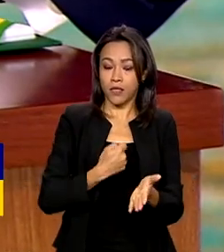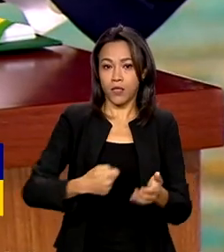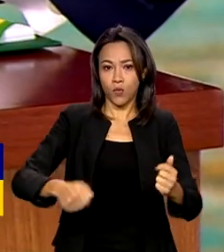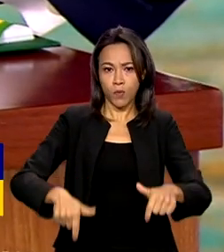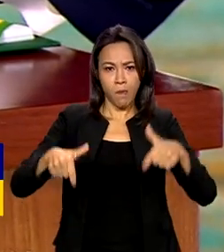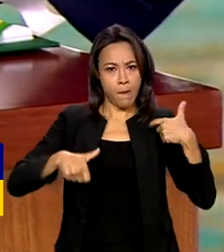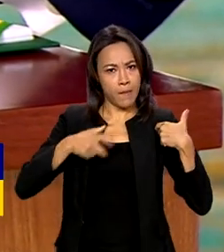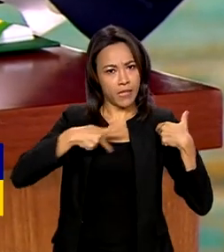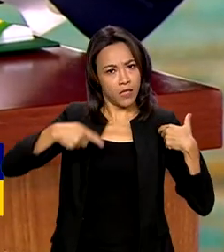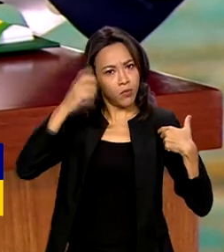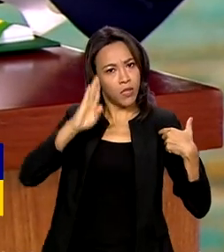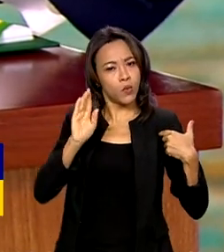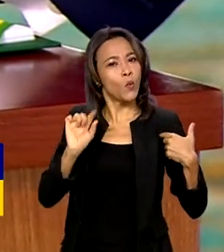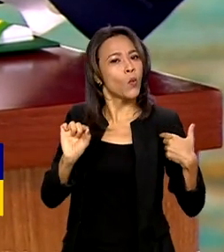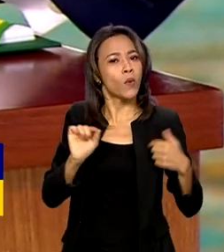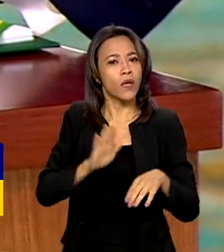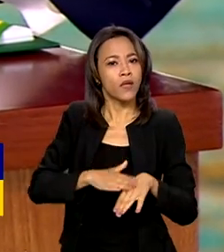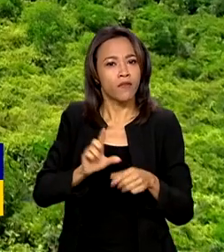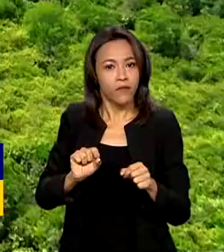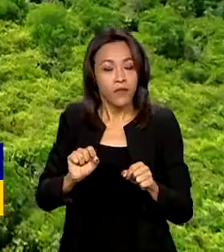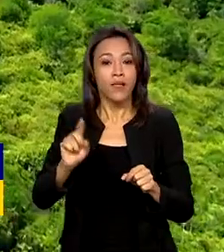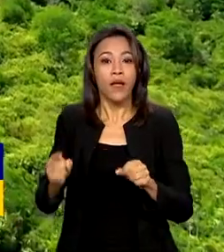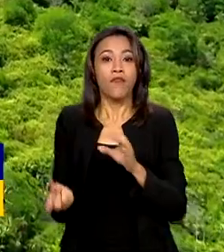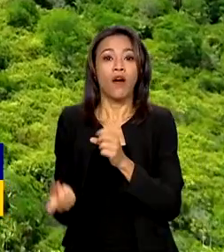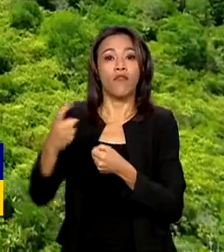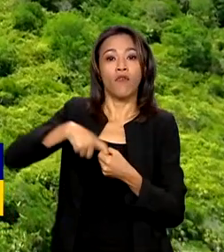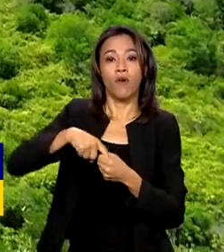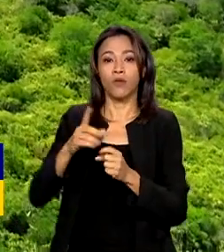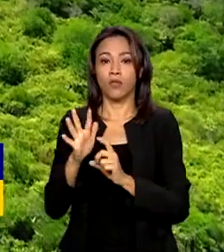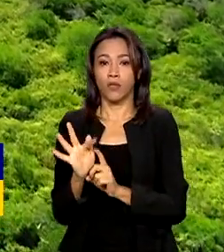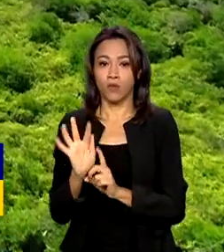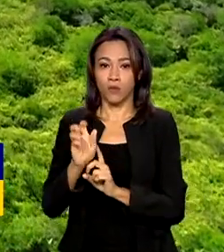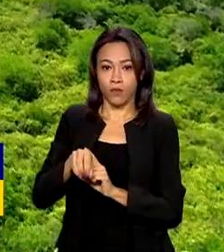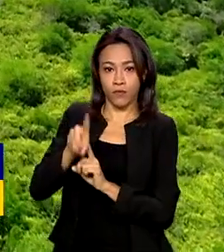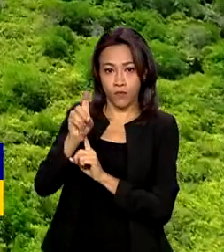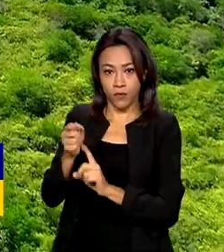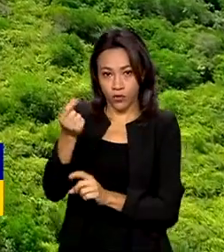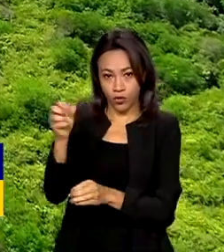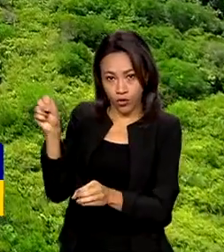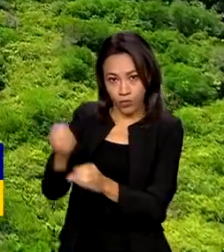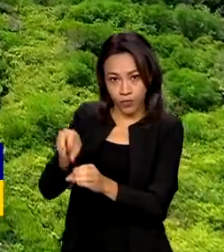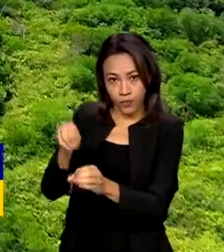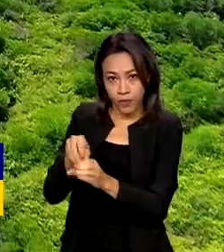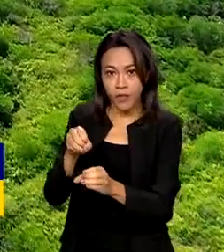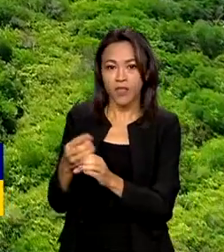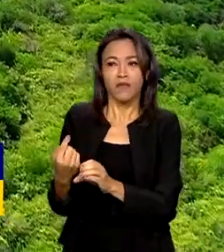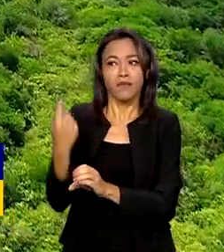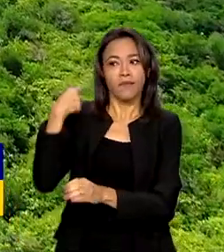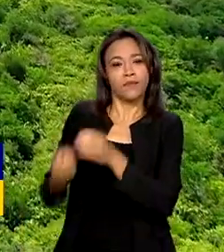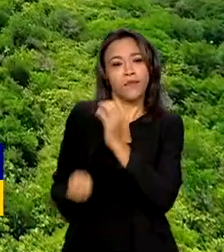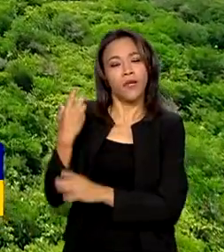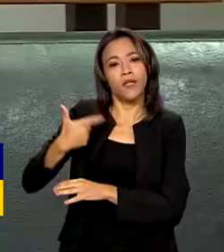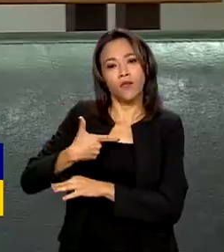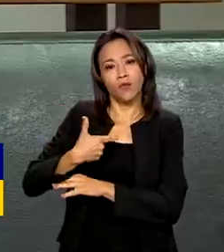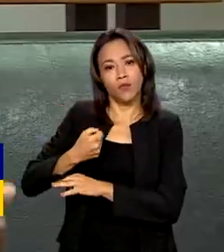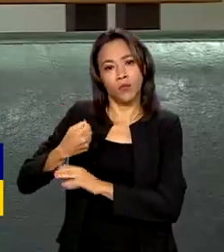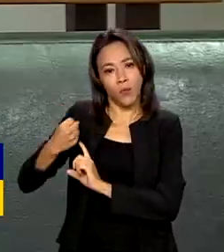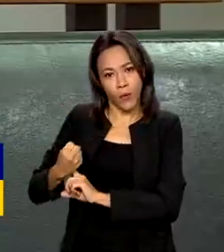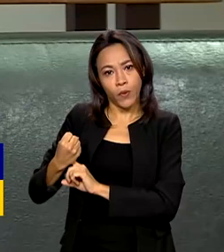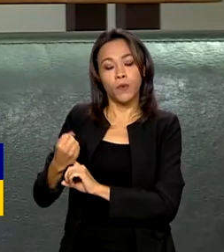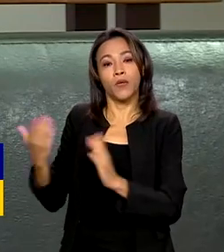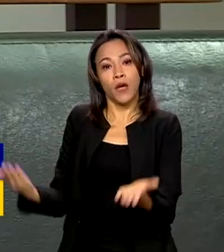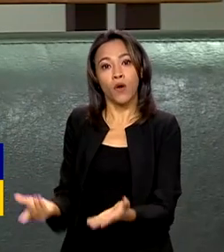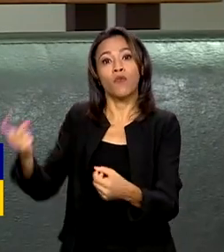mandato foi restabelecer o Fundo Amazônia, criado em 2008 e inativo desde 2019. É